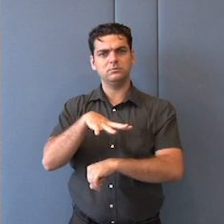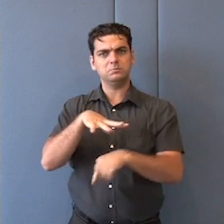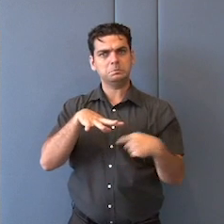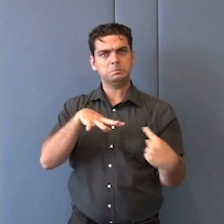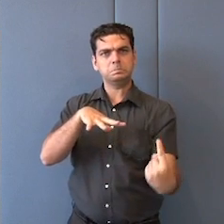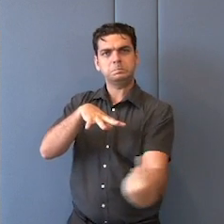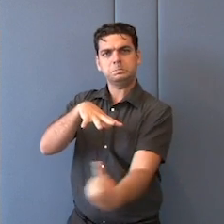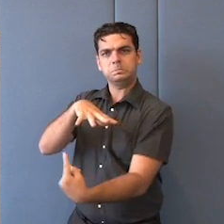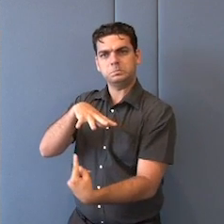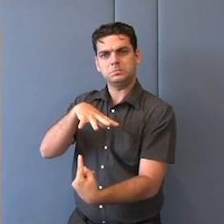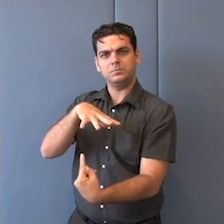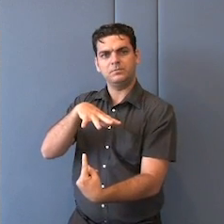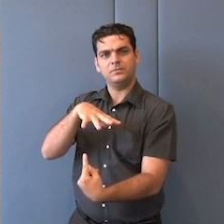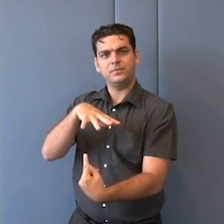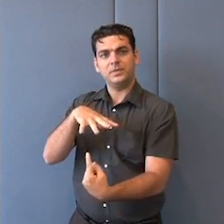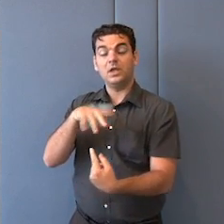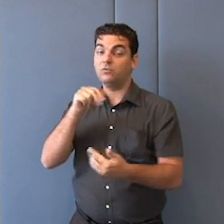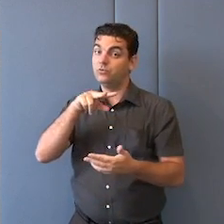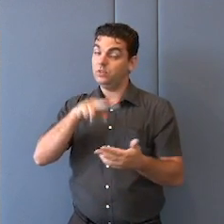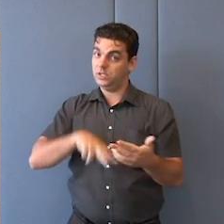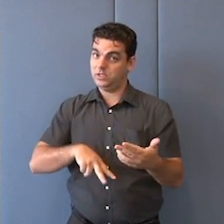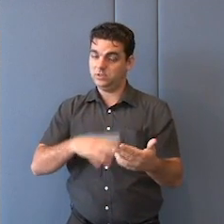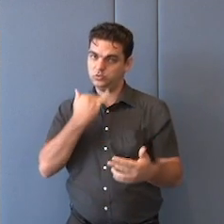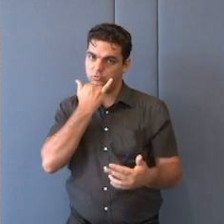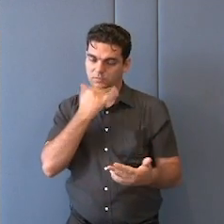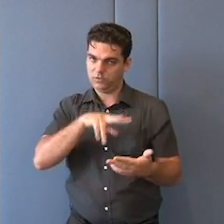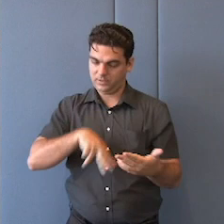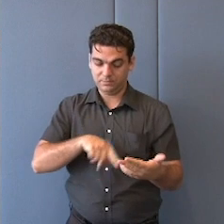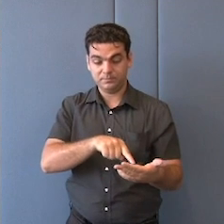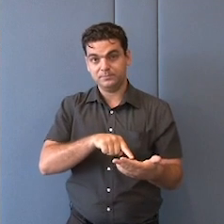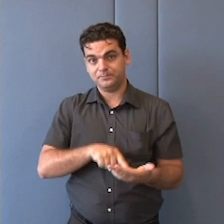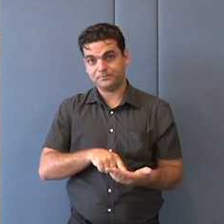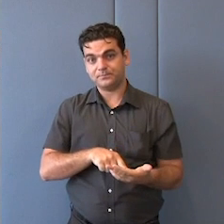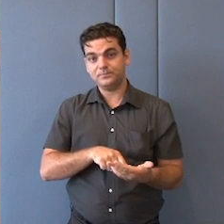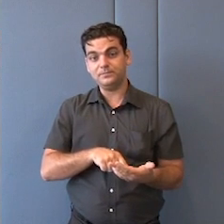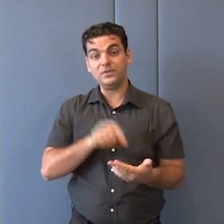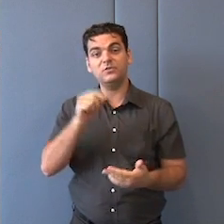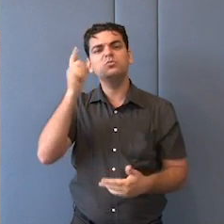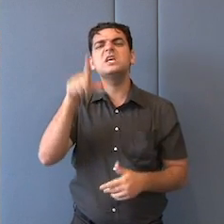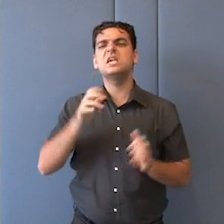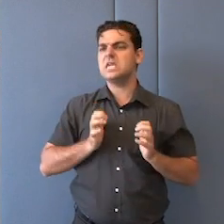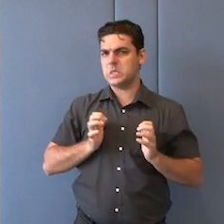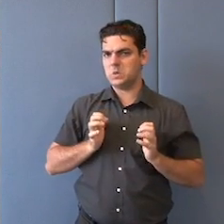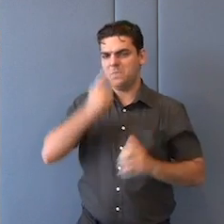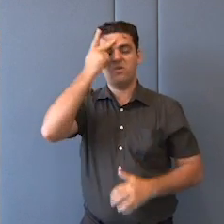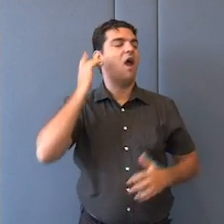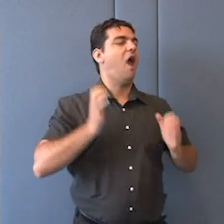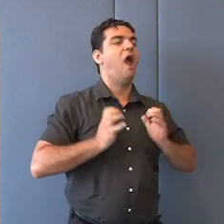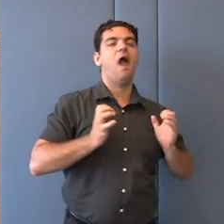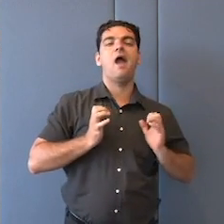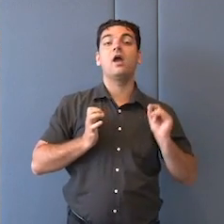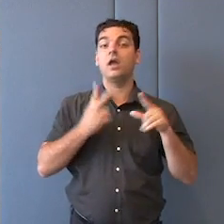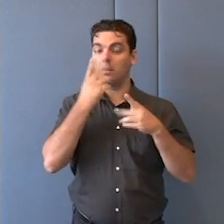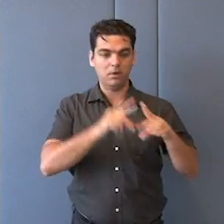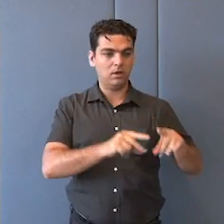aqui, eu vou ler já traduzindo, então, desculpem a má tradução, mas ele diz assim, a riqueza do homem é a terra